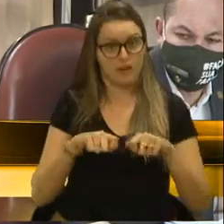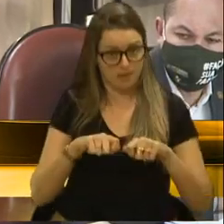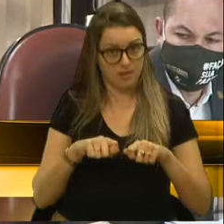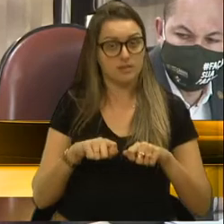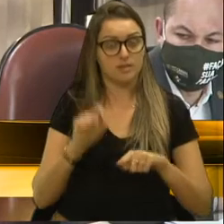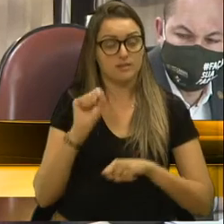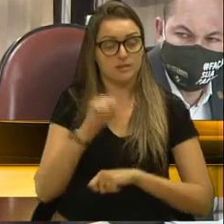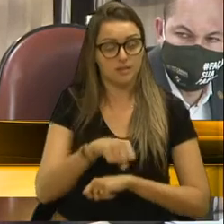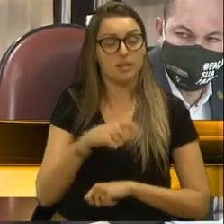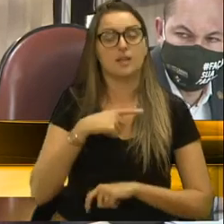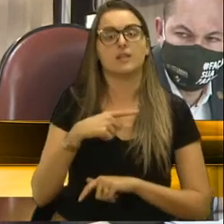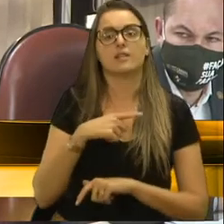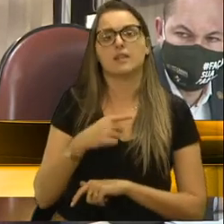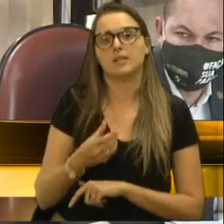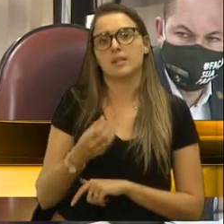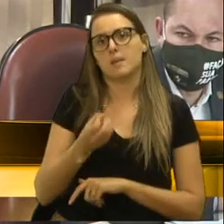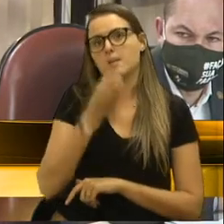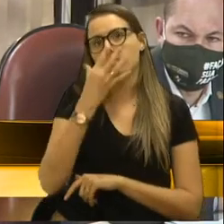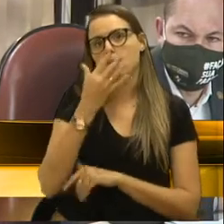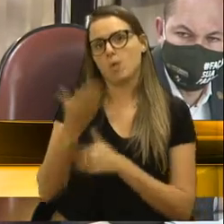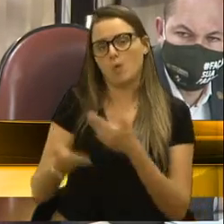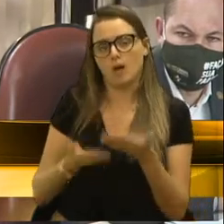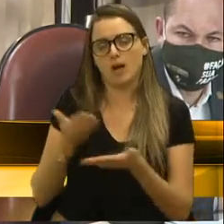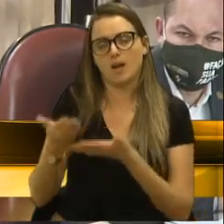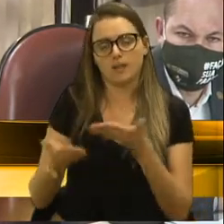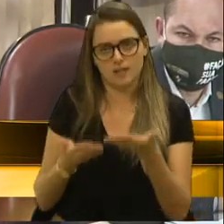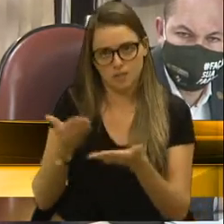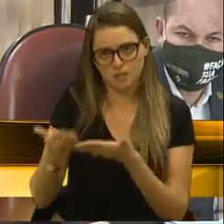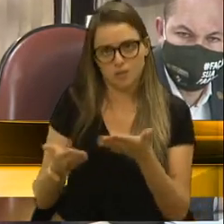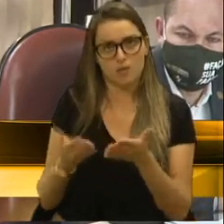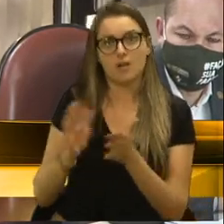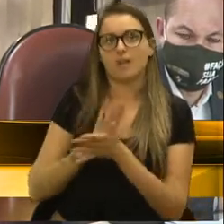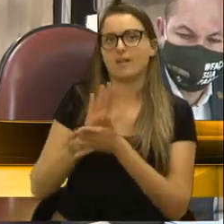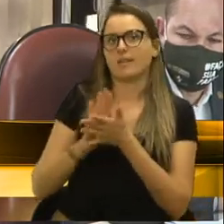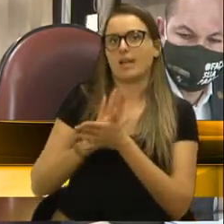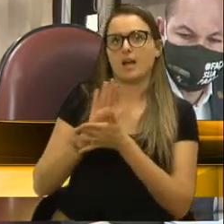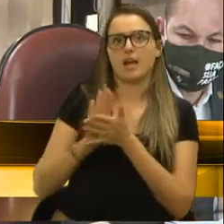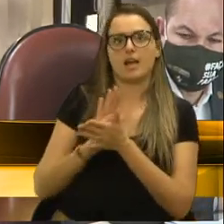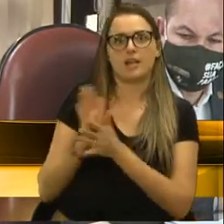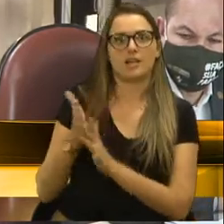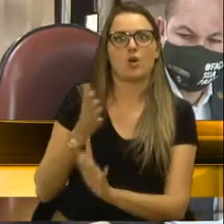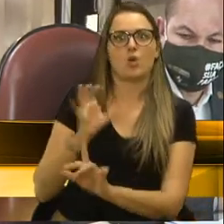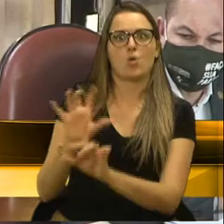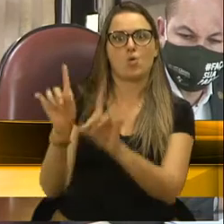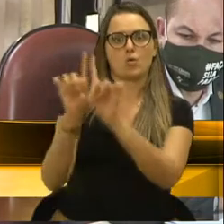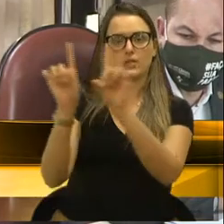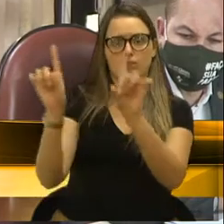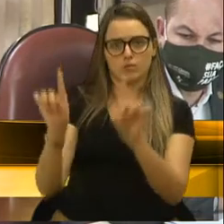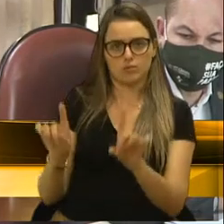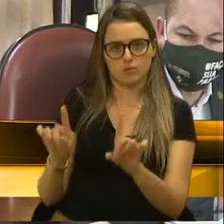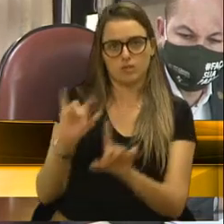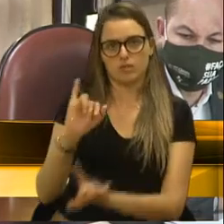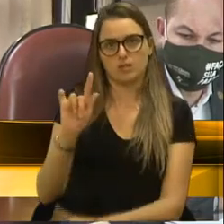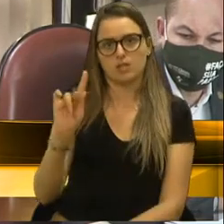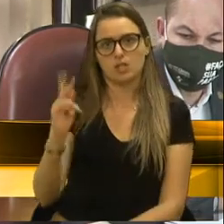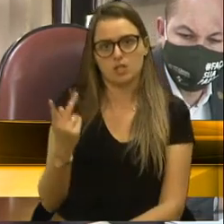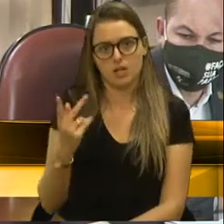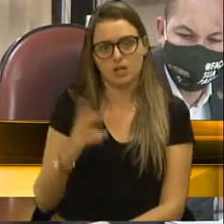que vão dar uma qualidade muito diferente, nada contra os servidores, os funcionários do IGH,